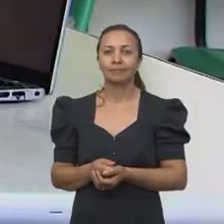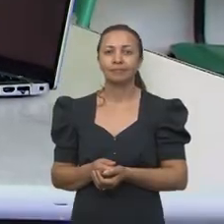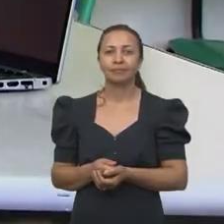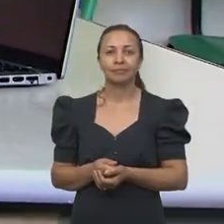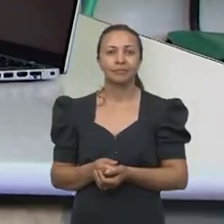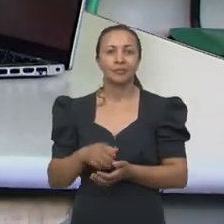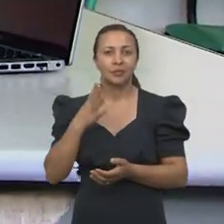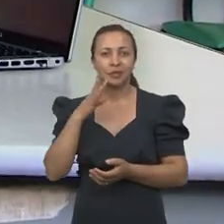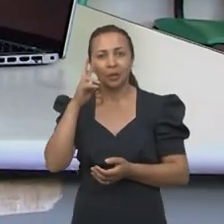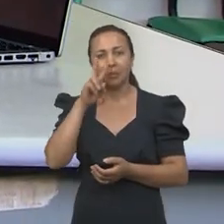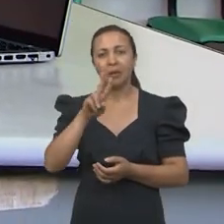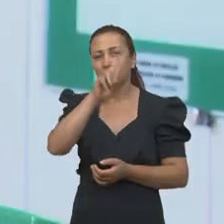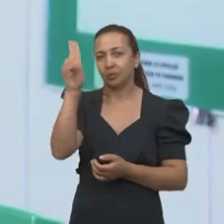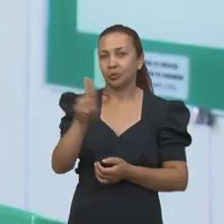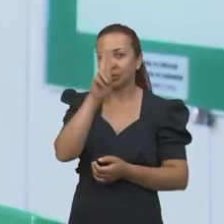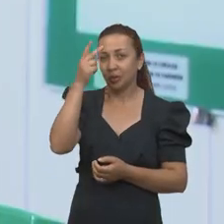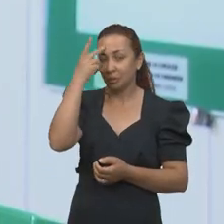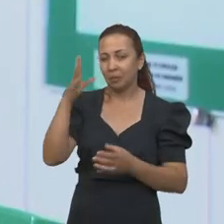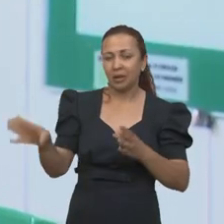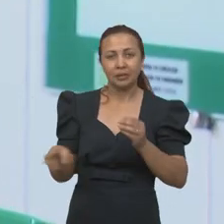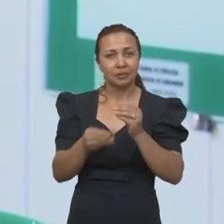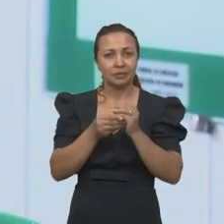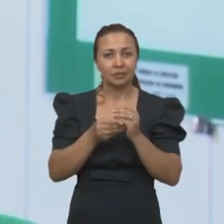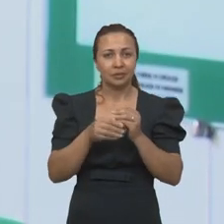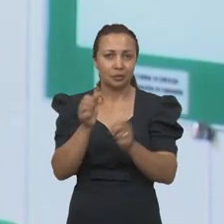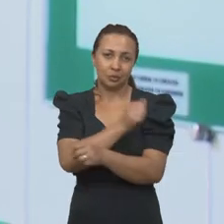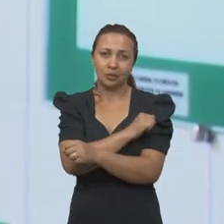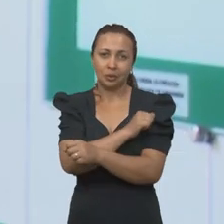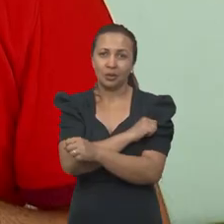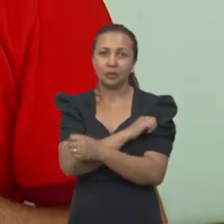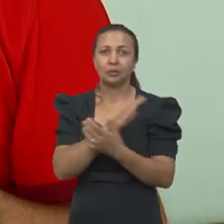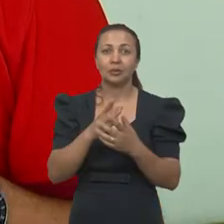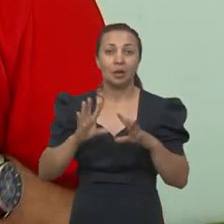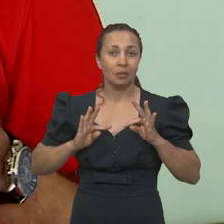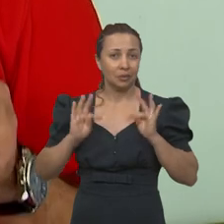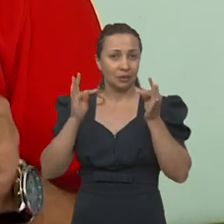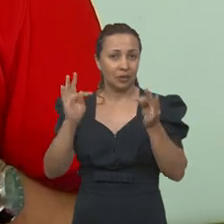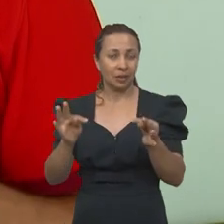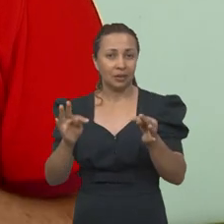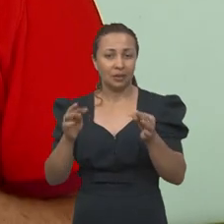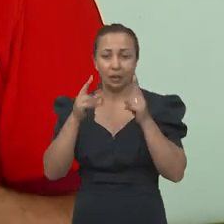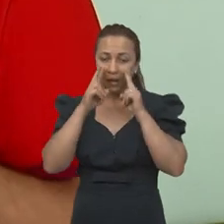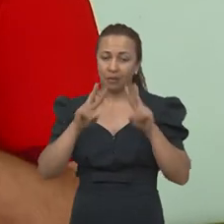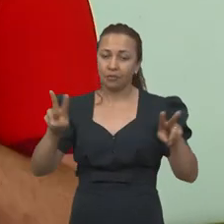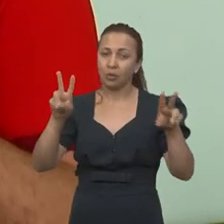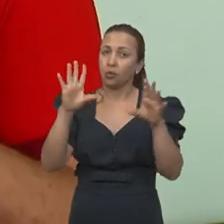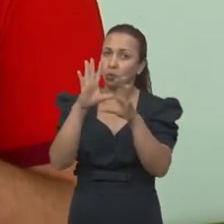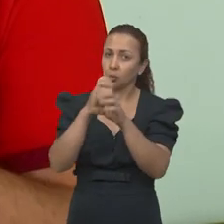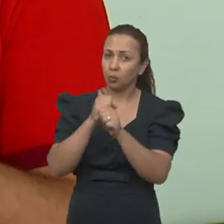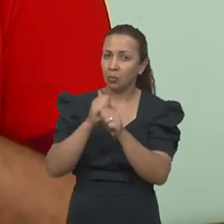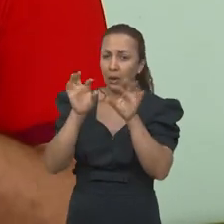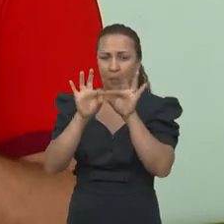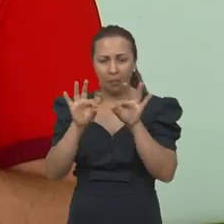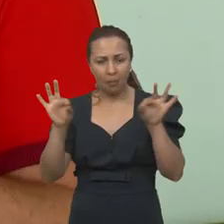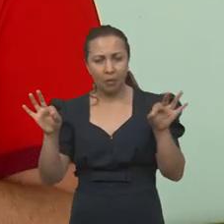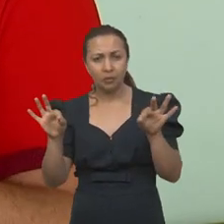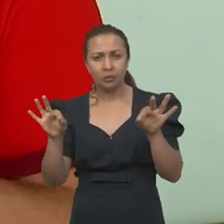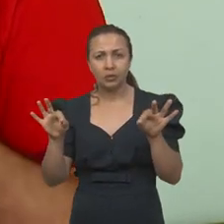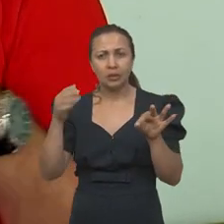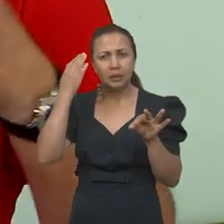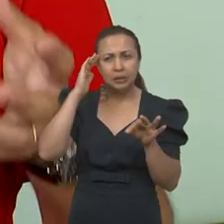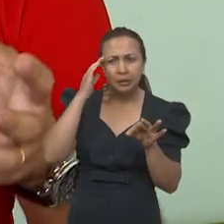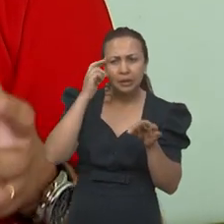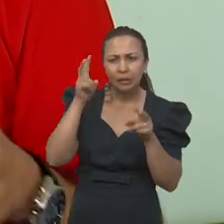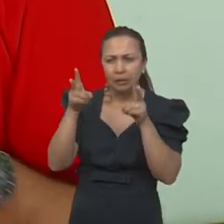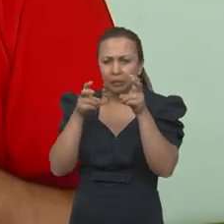As técnicas que nós estamos utilizando para inserir os alunos foi uma técnica que visa calcular, medir